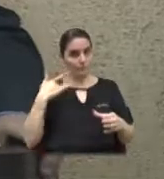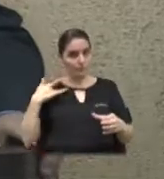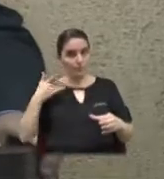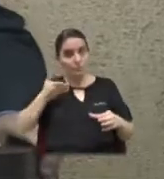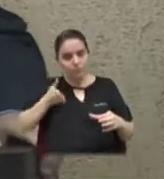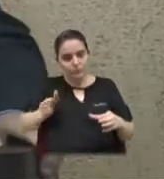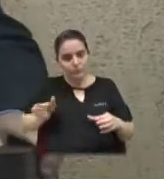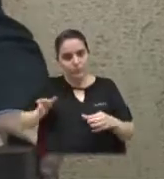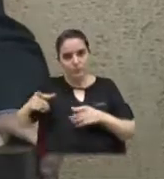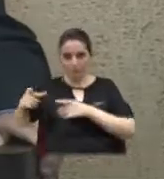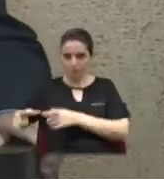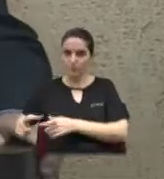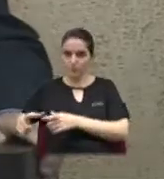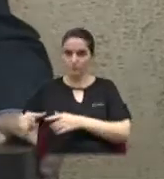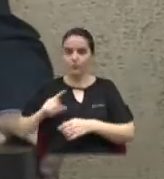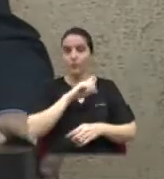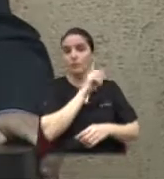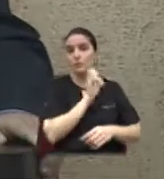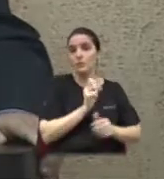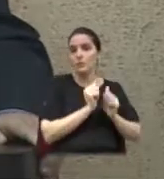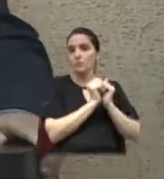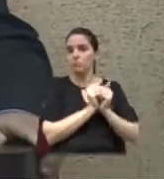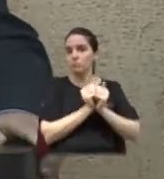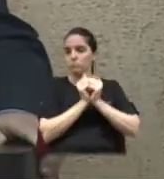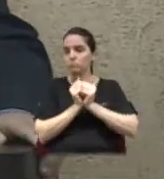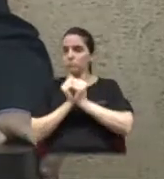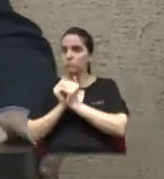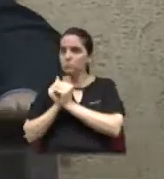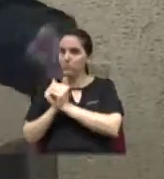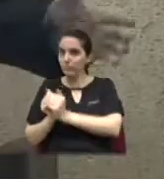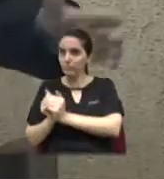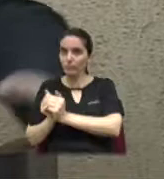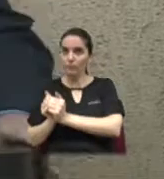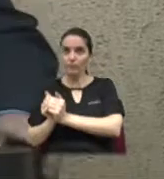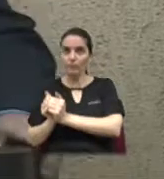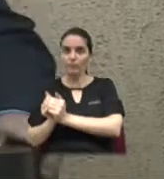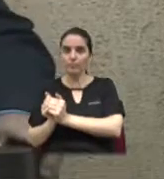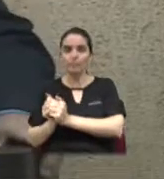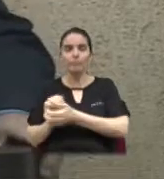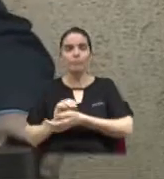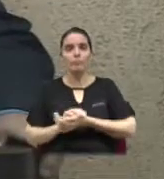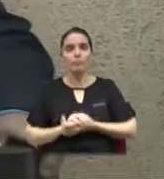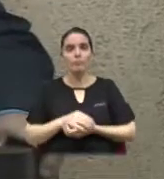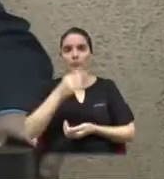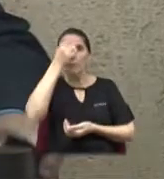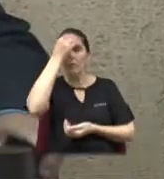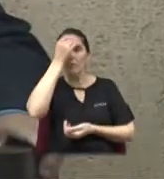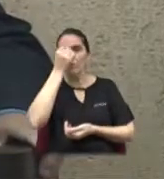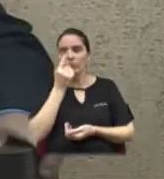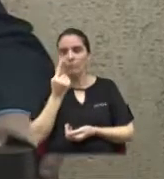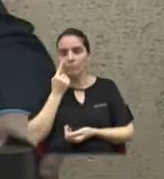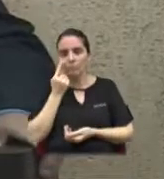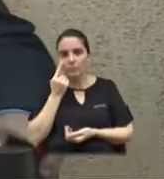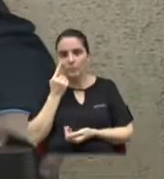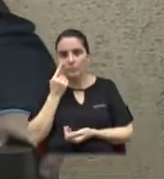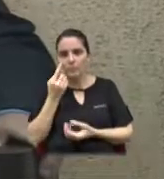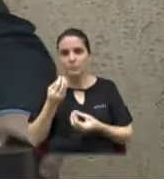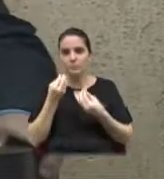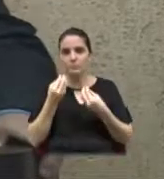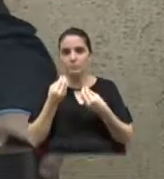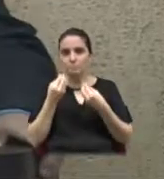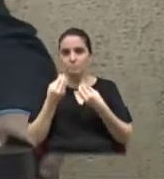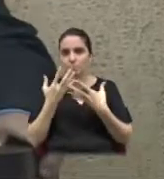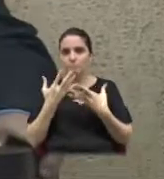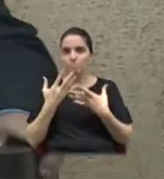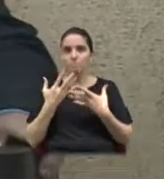bairro Jaguari, eu acompanhei, num dia, e ele teve a oportunidade de ver. Você